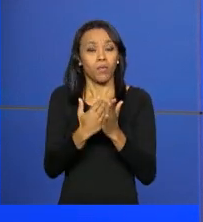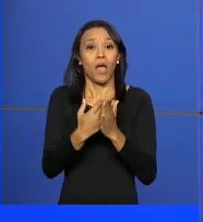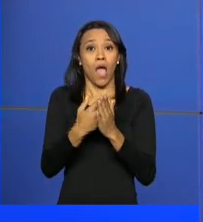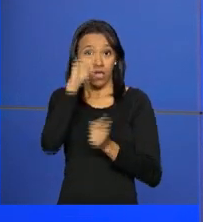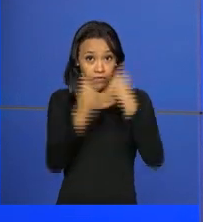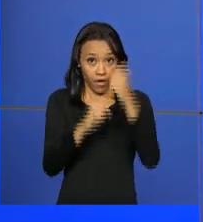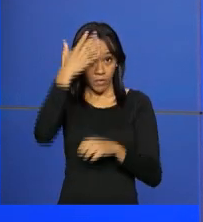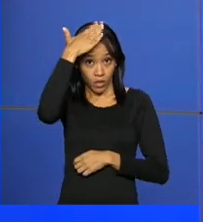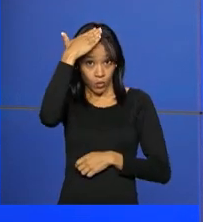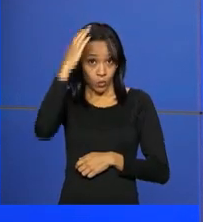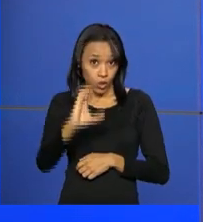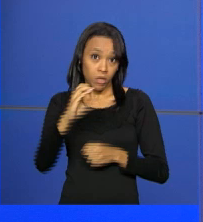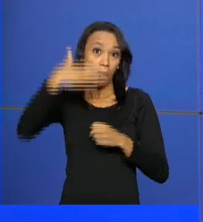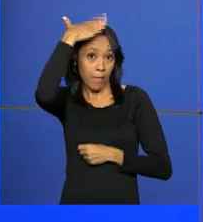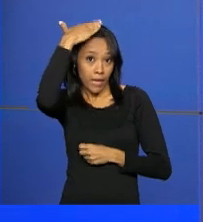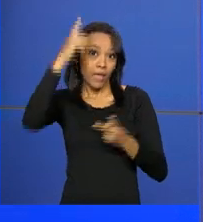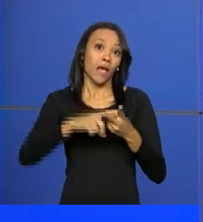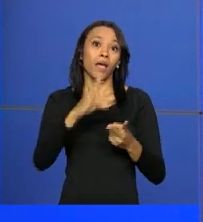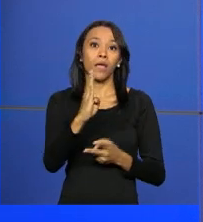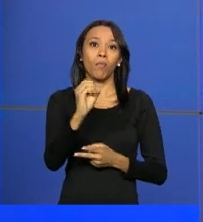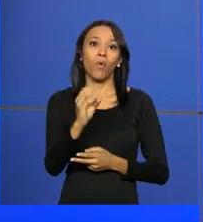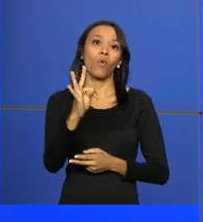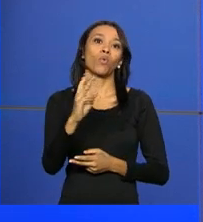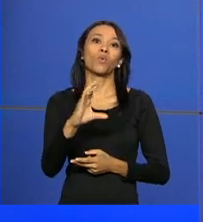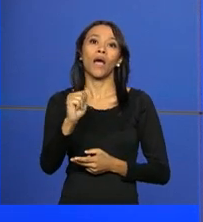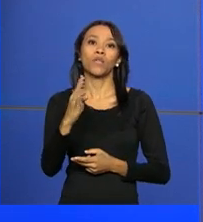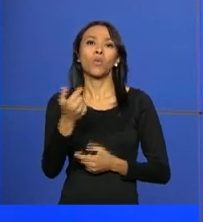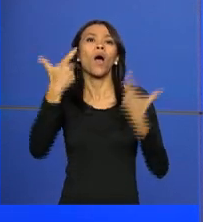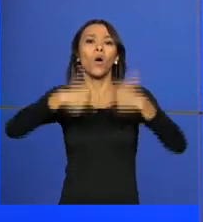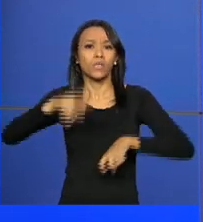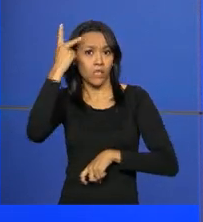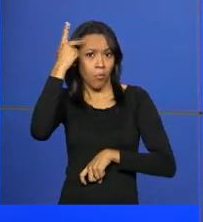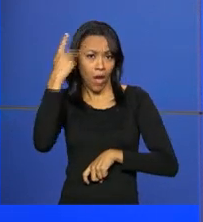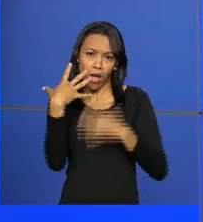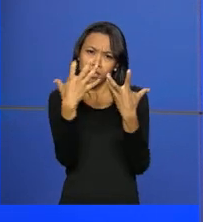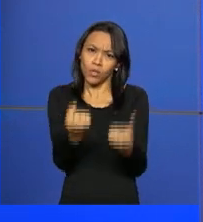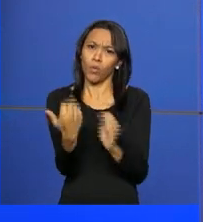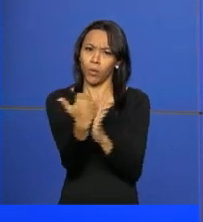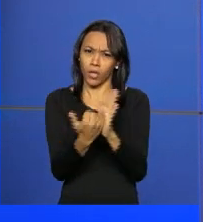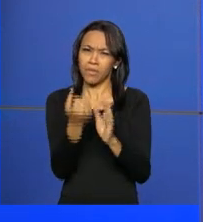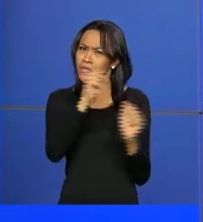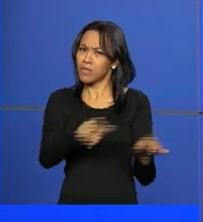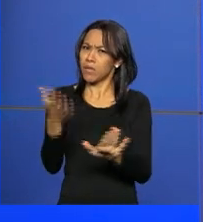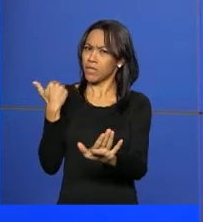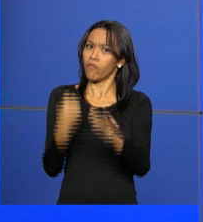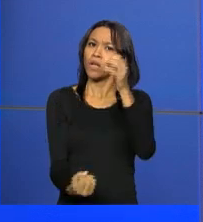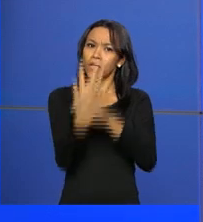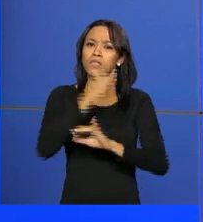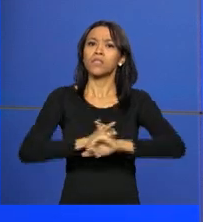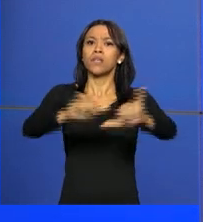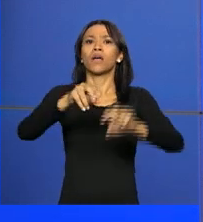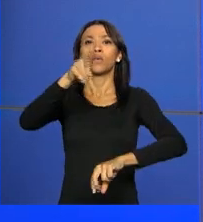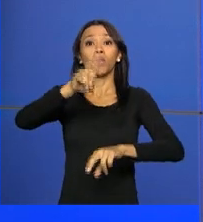Curitiba, no Paraná, e de Botucatu, no interior de São Paulo, aderiram ao programa na semana passada. Desde que foi lançado em